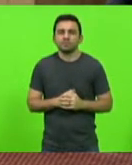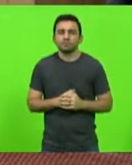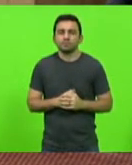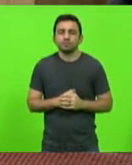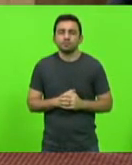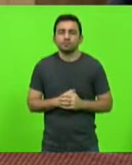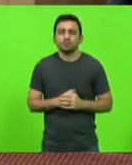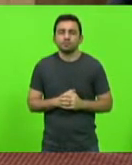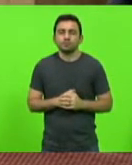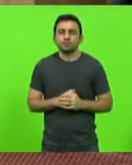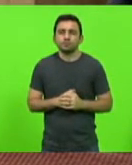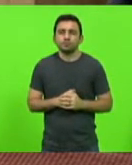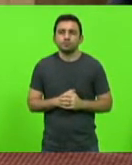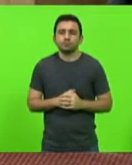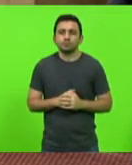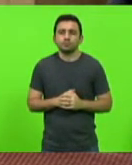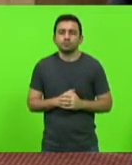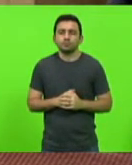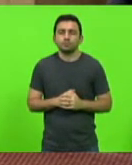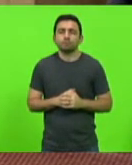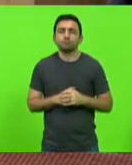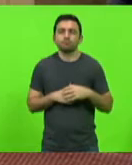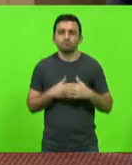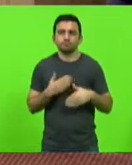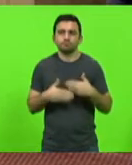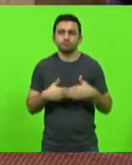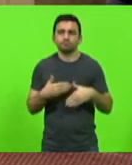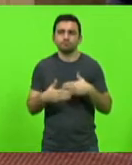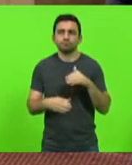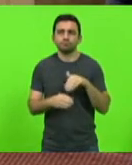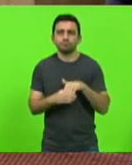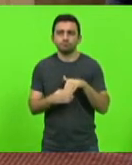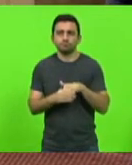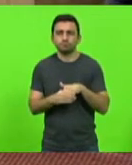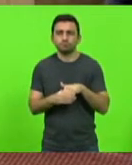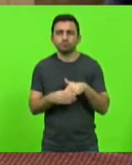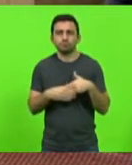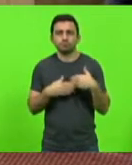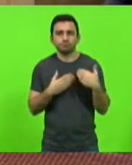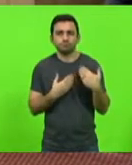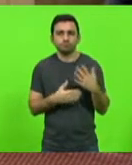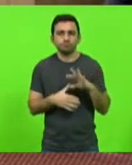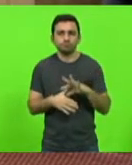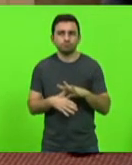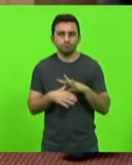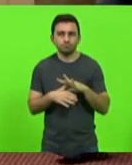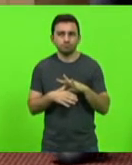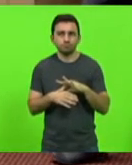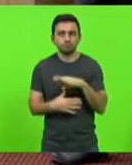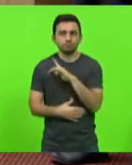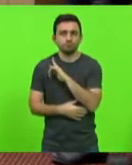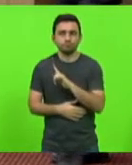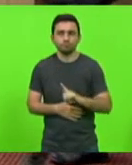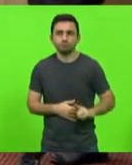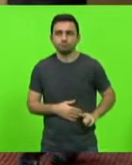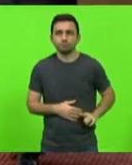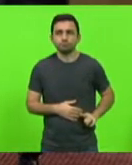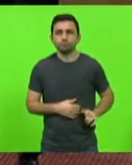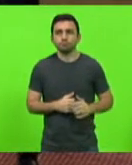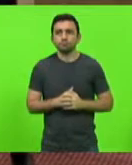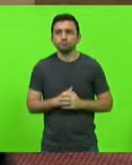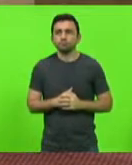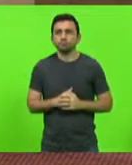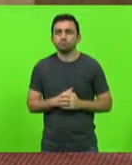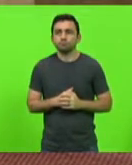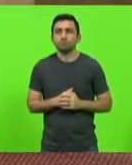Presidente, para encaminhamento de voto, com a palavra o líder de governo, o deputado José Milton Schaefer. Presidente,